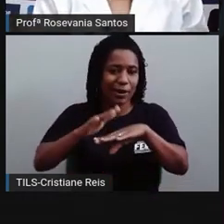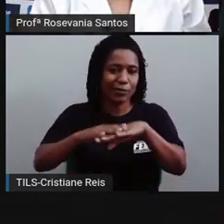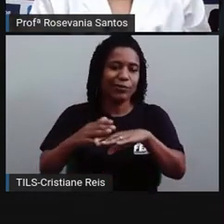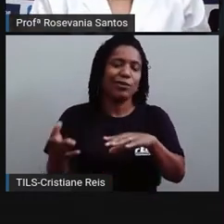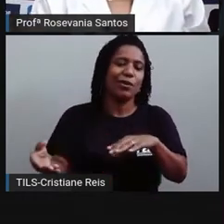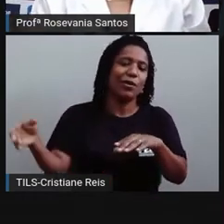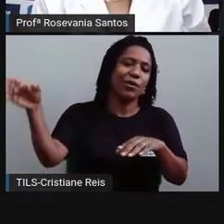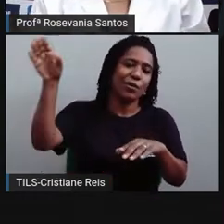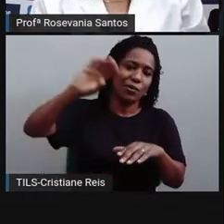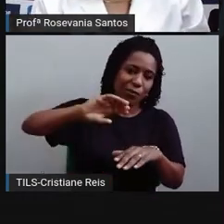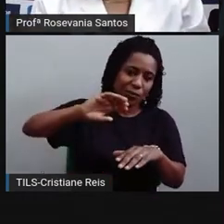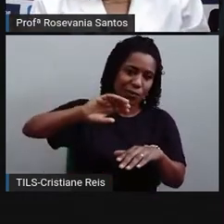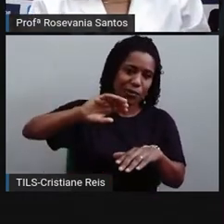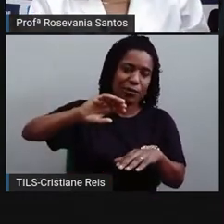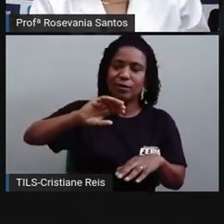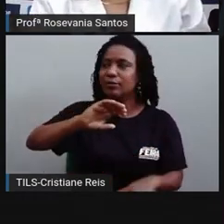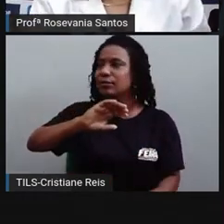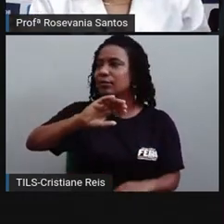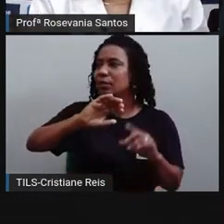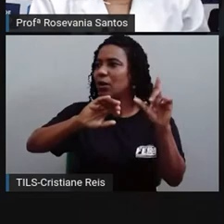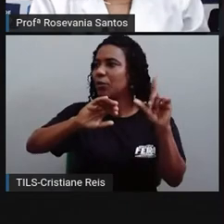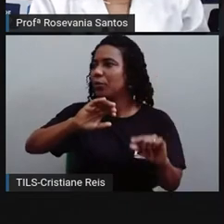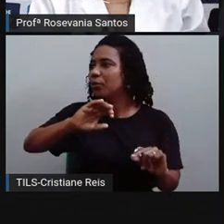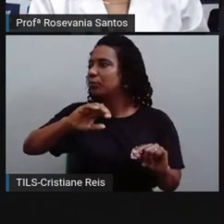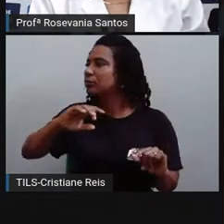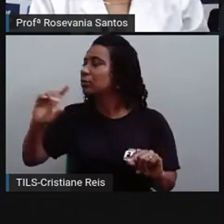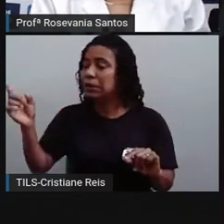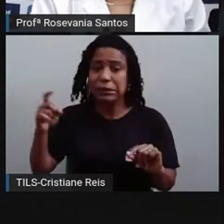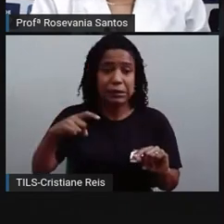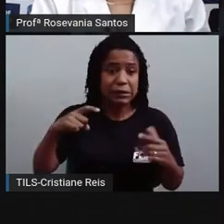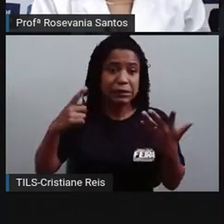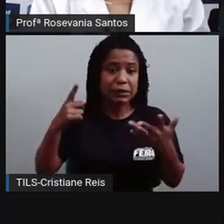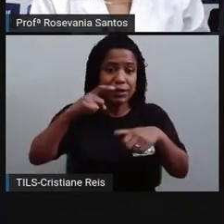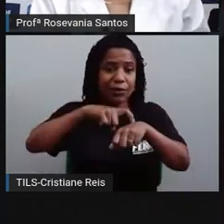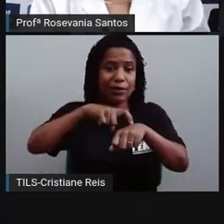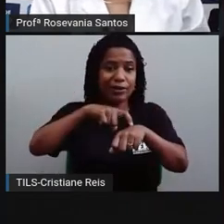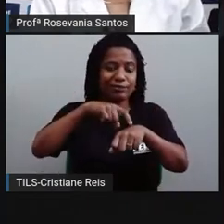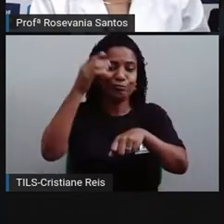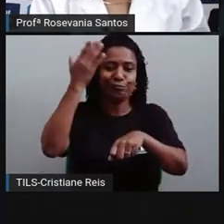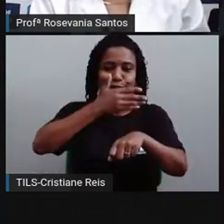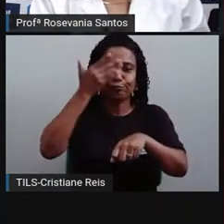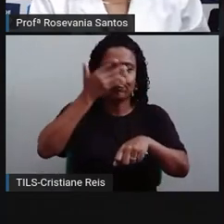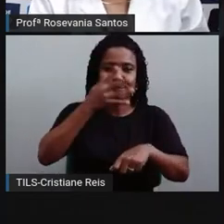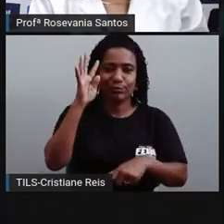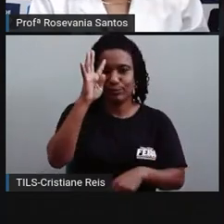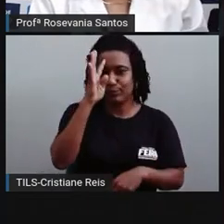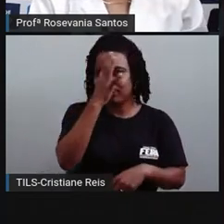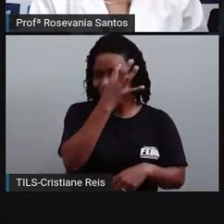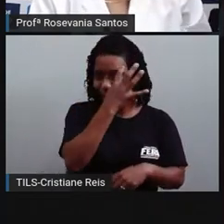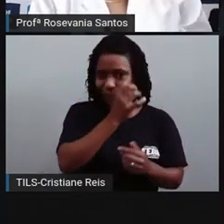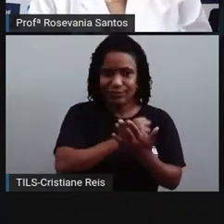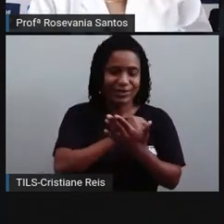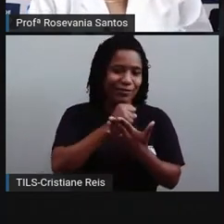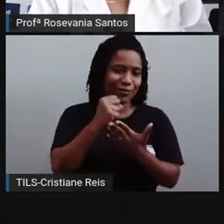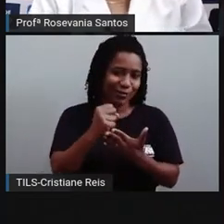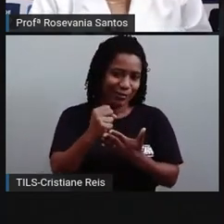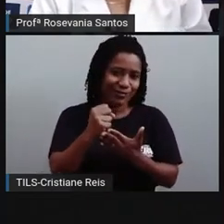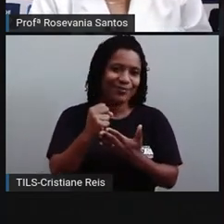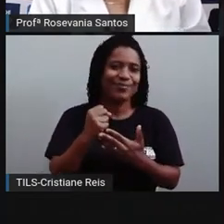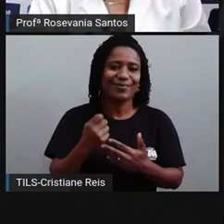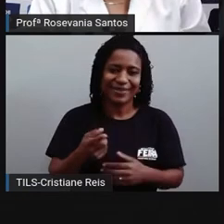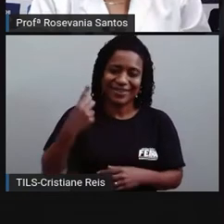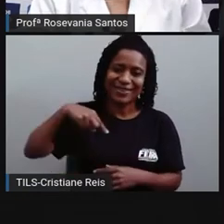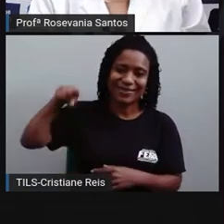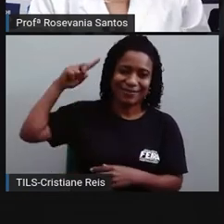virar, errava-se muito também, né? O horário ali pra poder contar. Então, percebam como era precária, né? A nossa forma